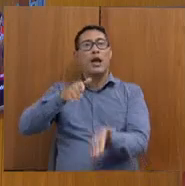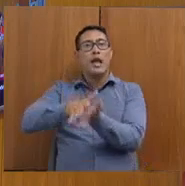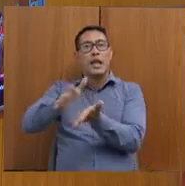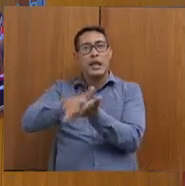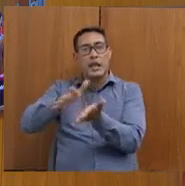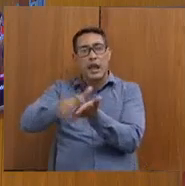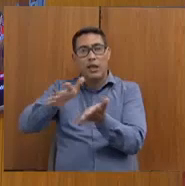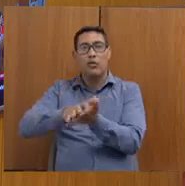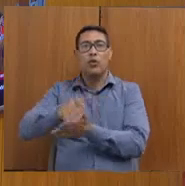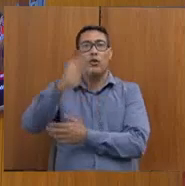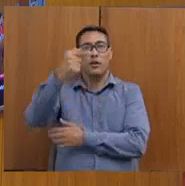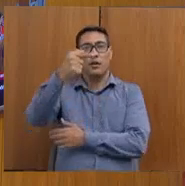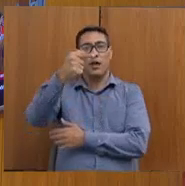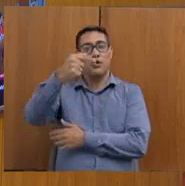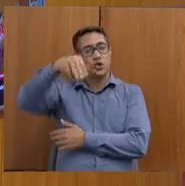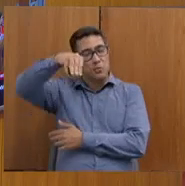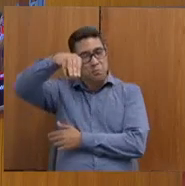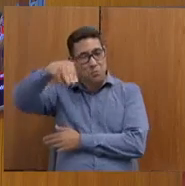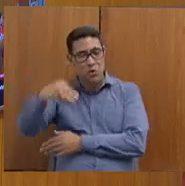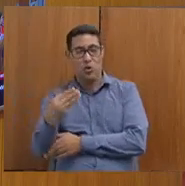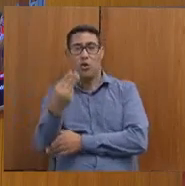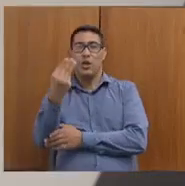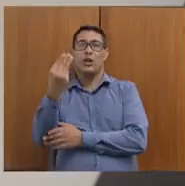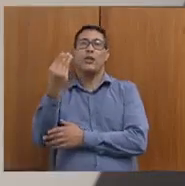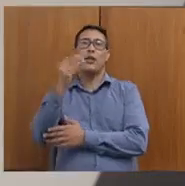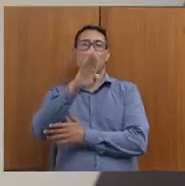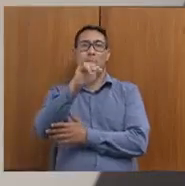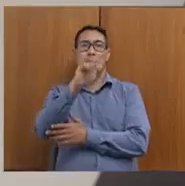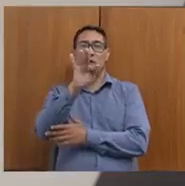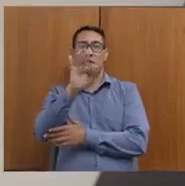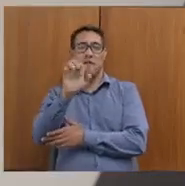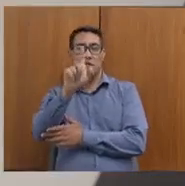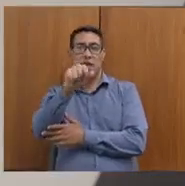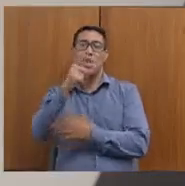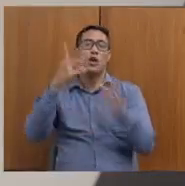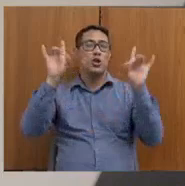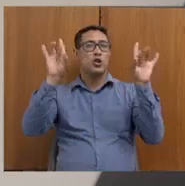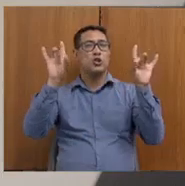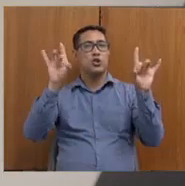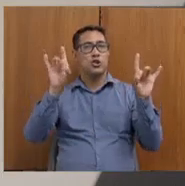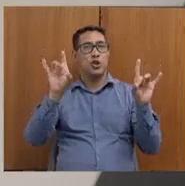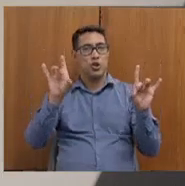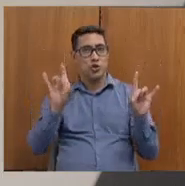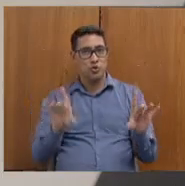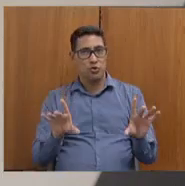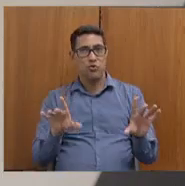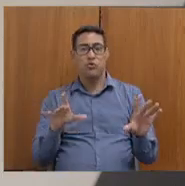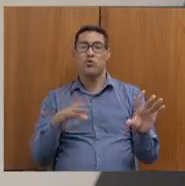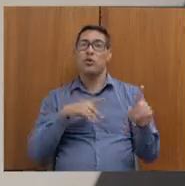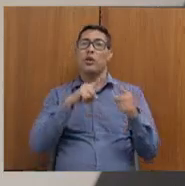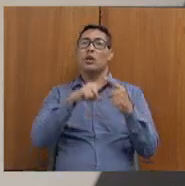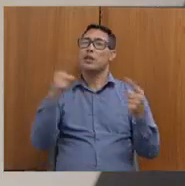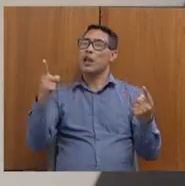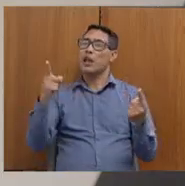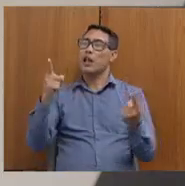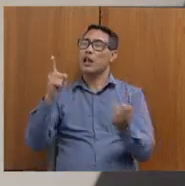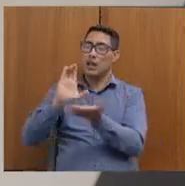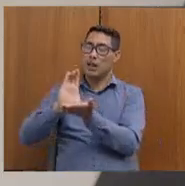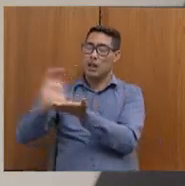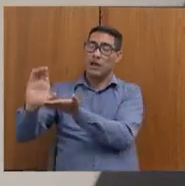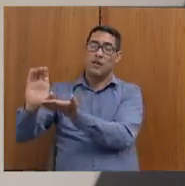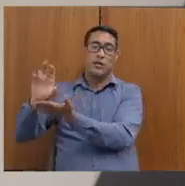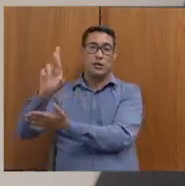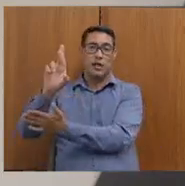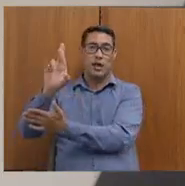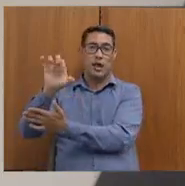7 milhões de reais em buffet de luxo, do que ele gasta com geração de renda para as famílias